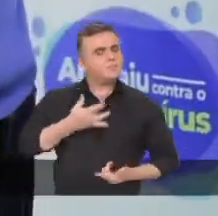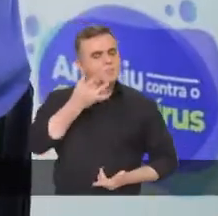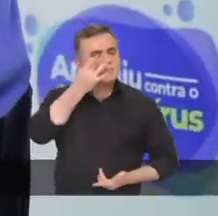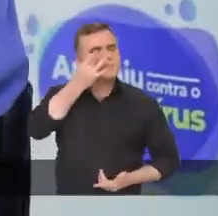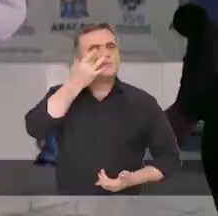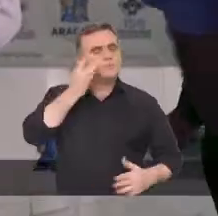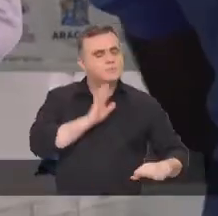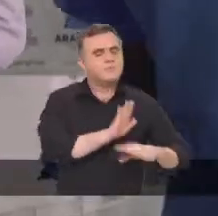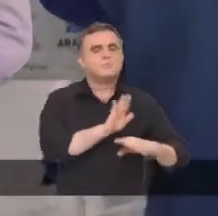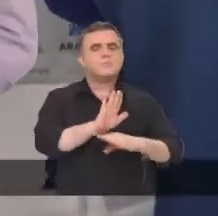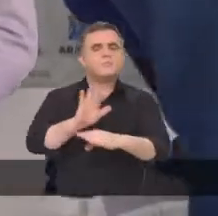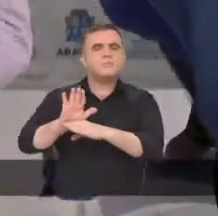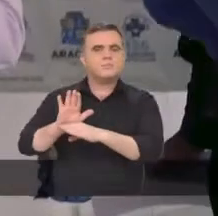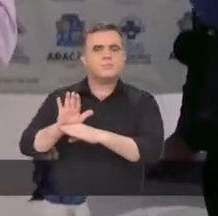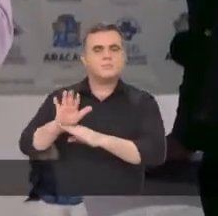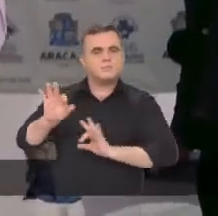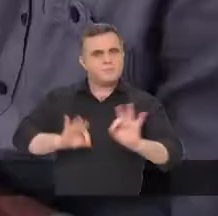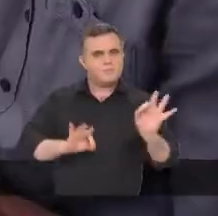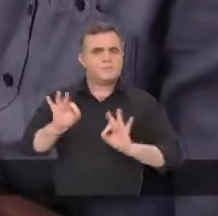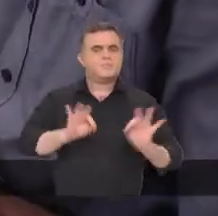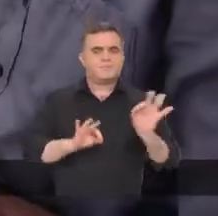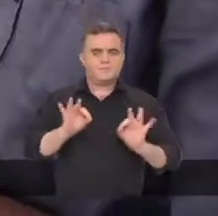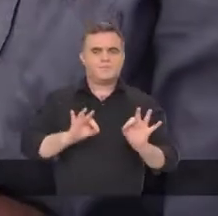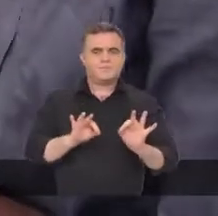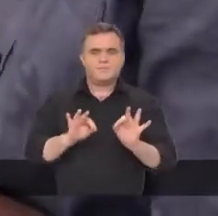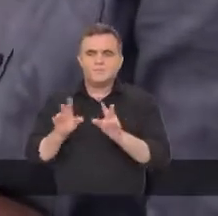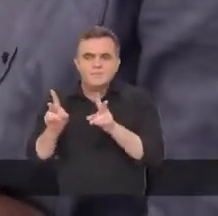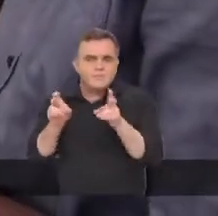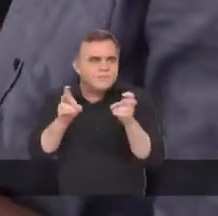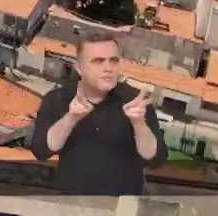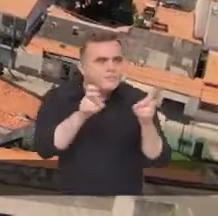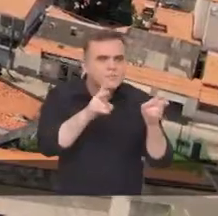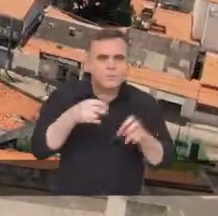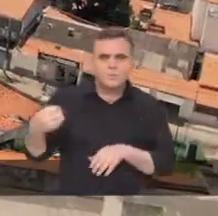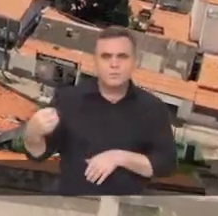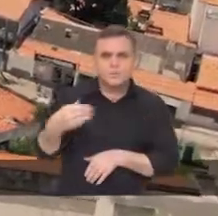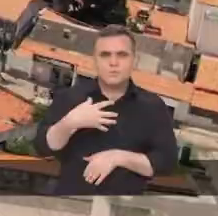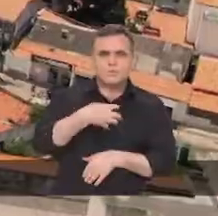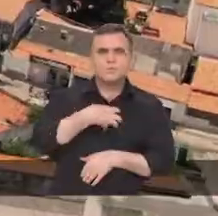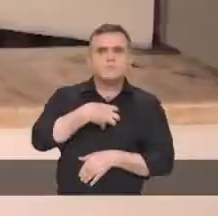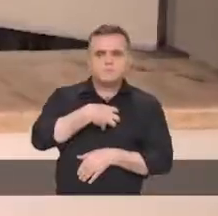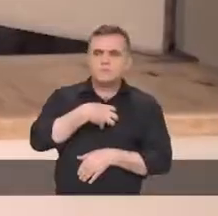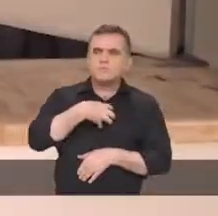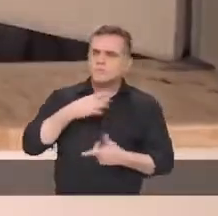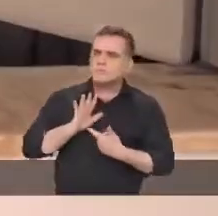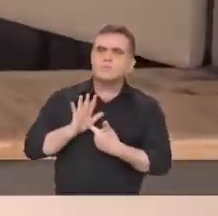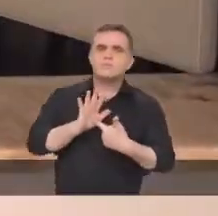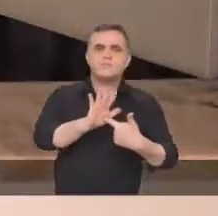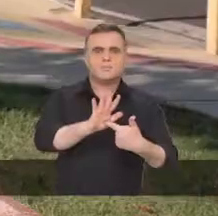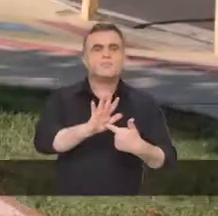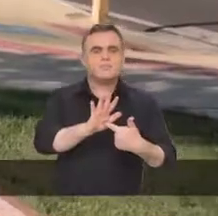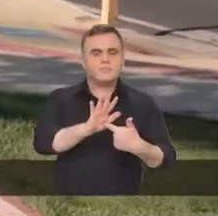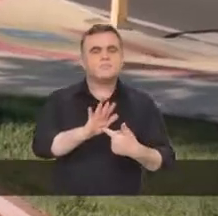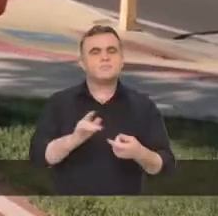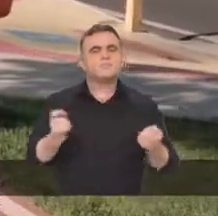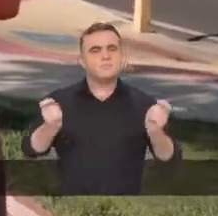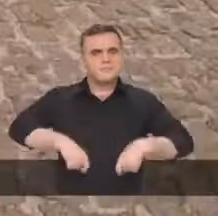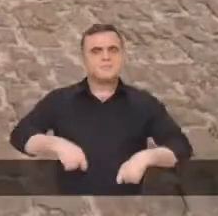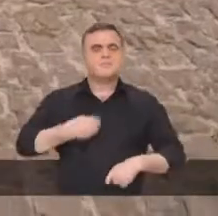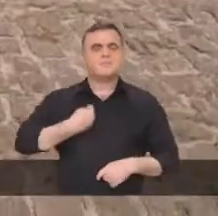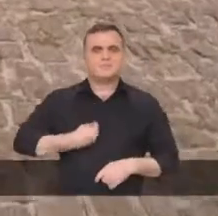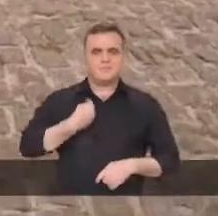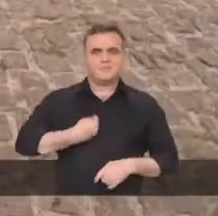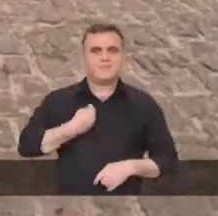presente, pronto pra cuidar da gente. Com um olhar sensível e inovador, nos mostrou um novo jeito de